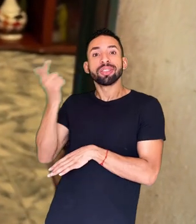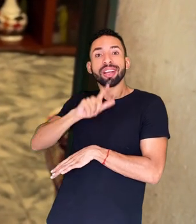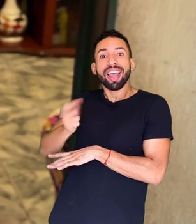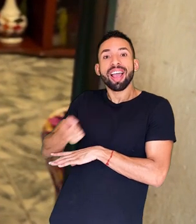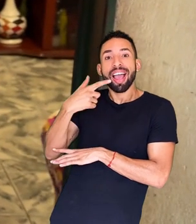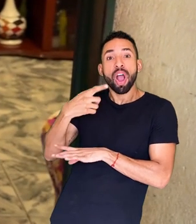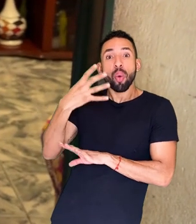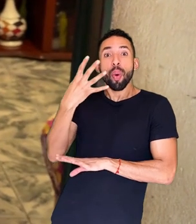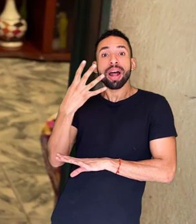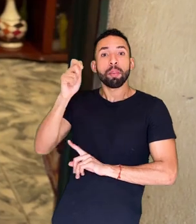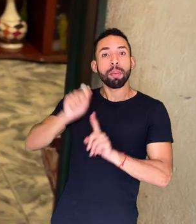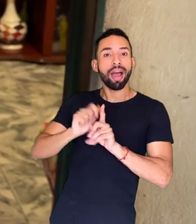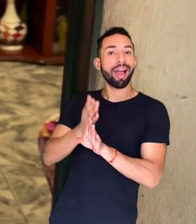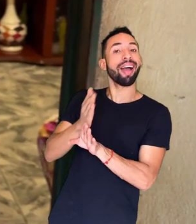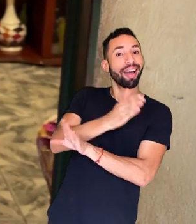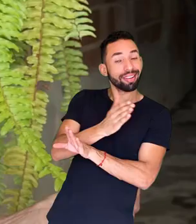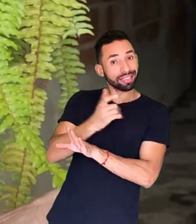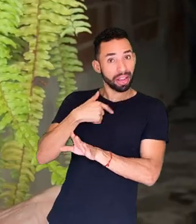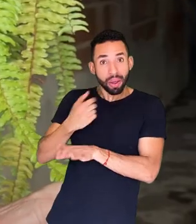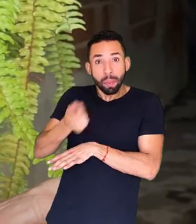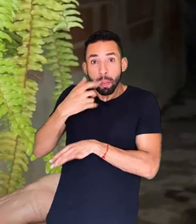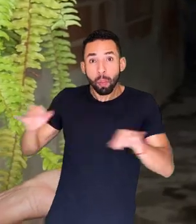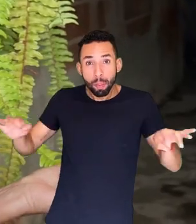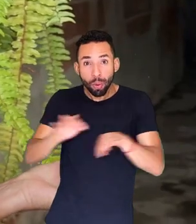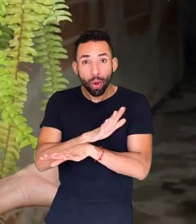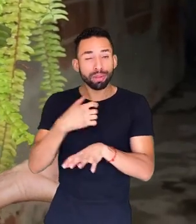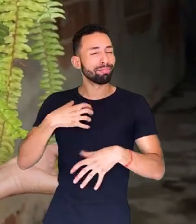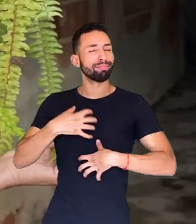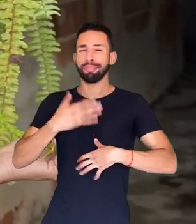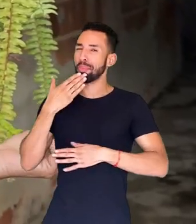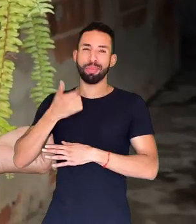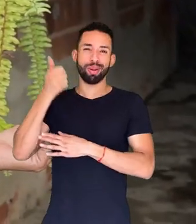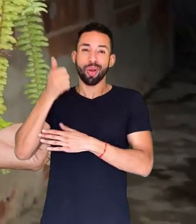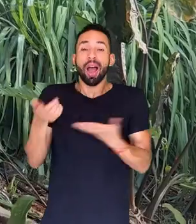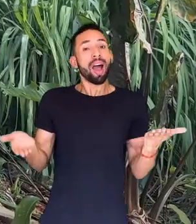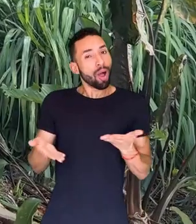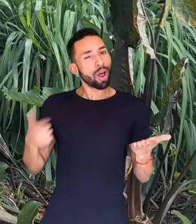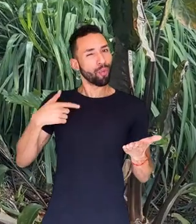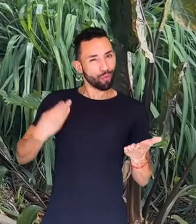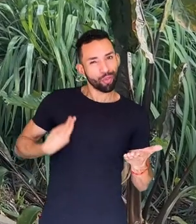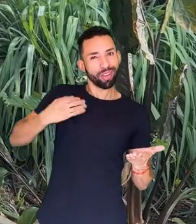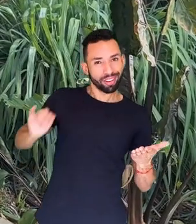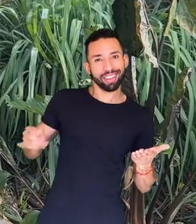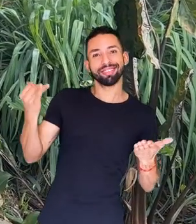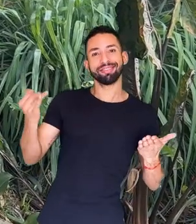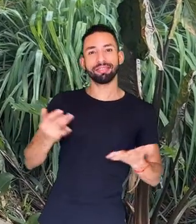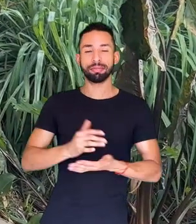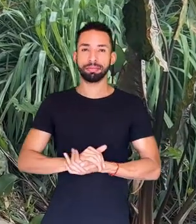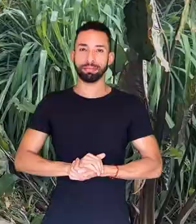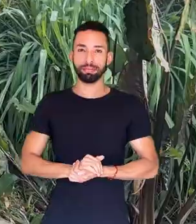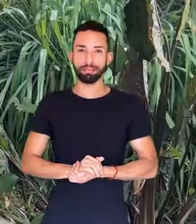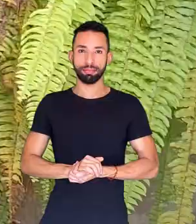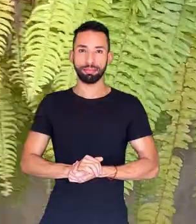mas eu consegui com menos de 4 meses. E aí depois do remédio eu estou, belezinha. Agora que eu estou vivendo.